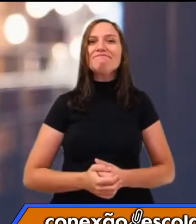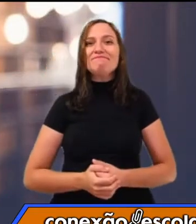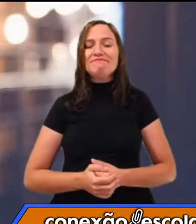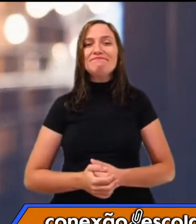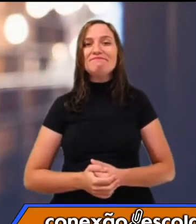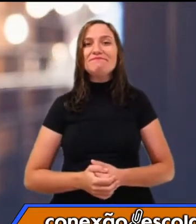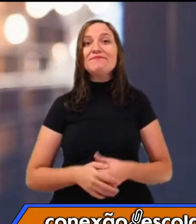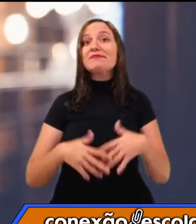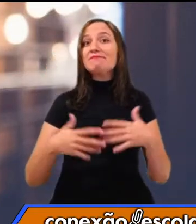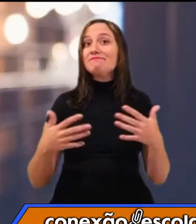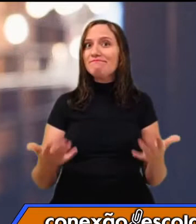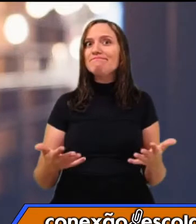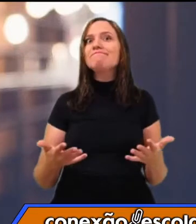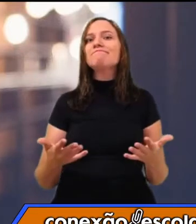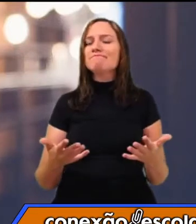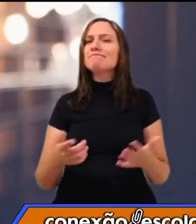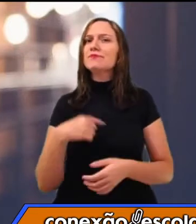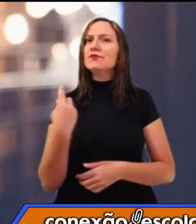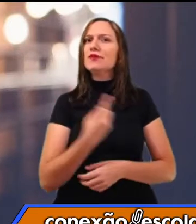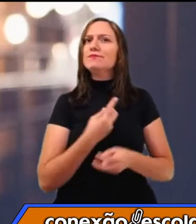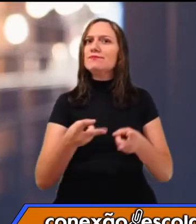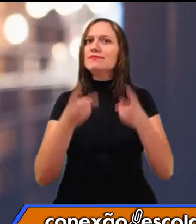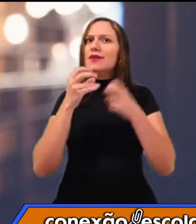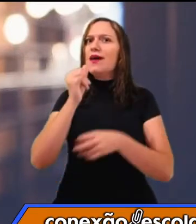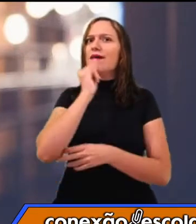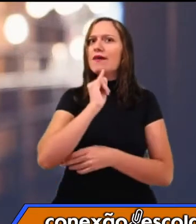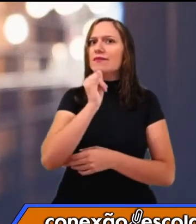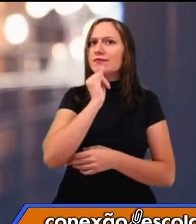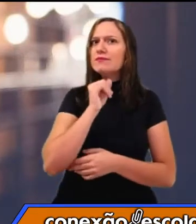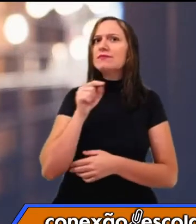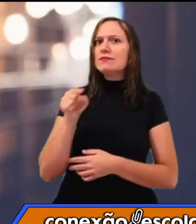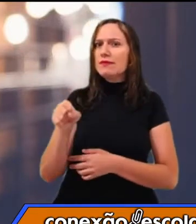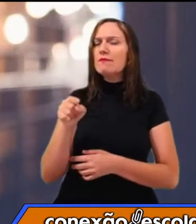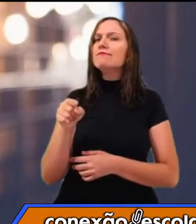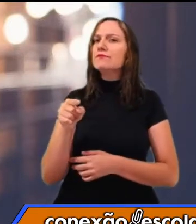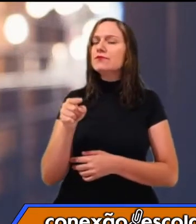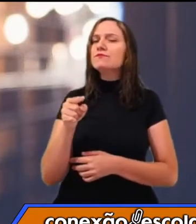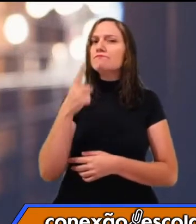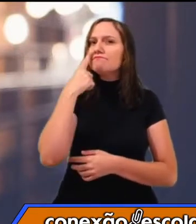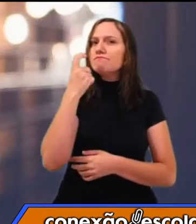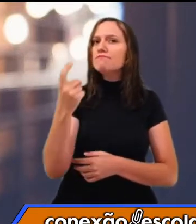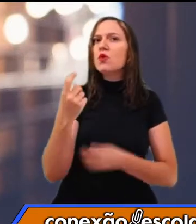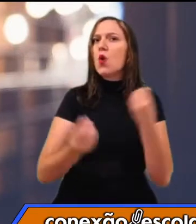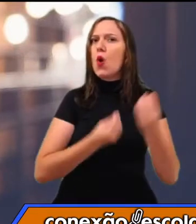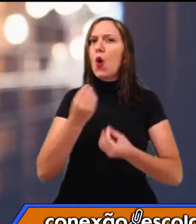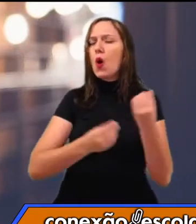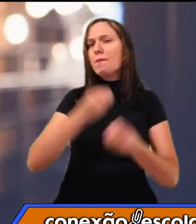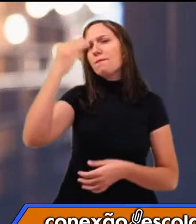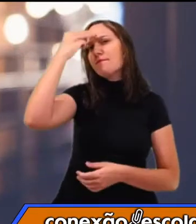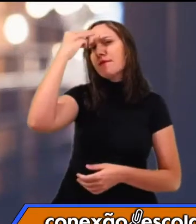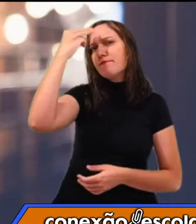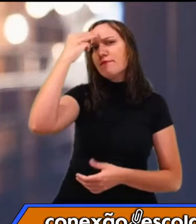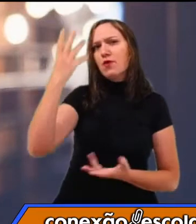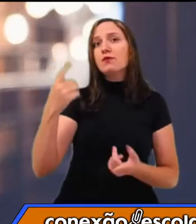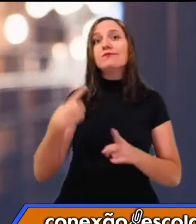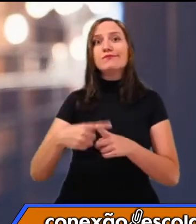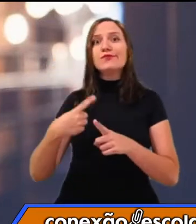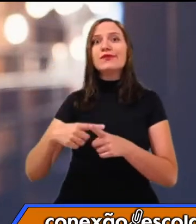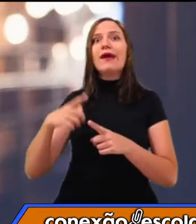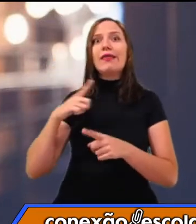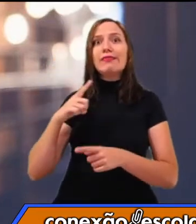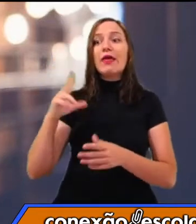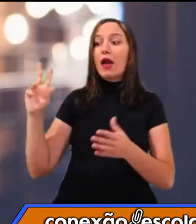Então, gente, esse exemplo é muito interessante para a gente falar de um aspecto da memória, né? Você repare que houve um